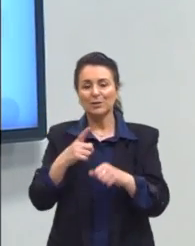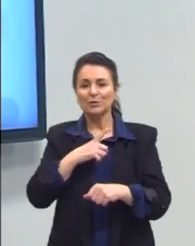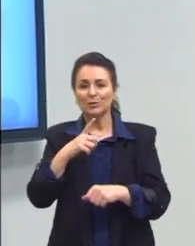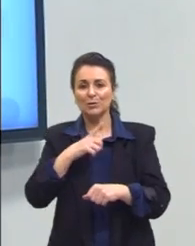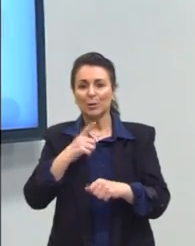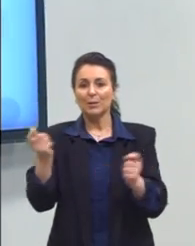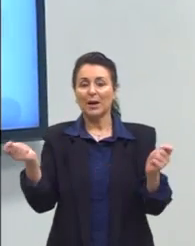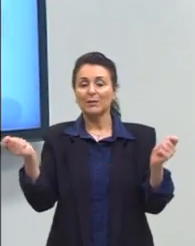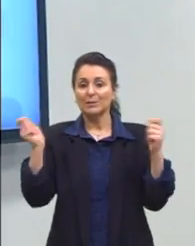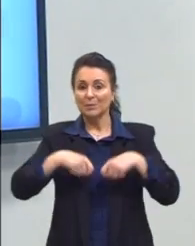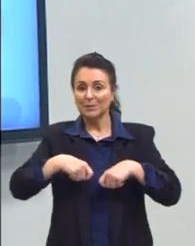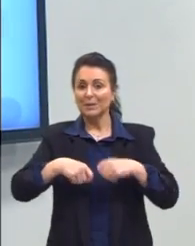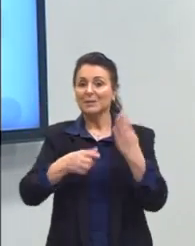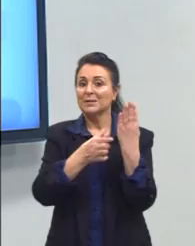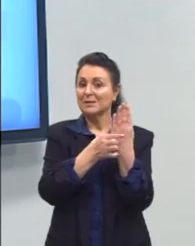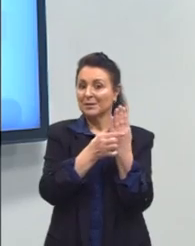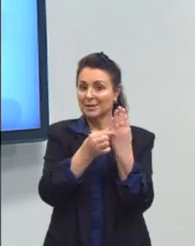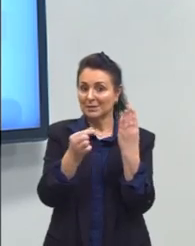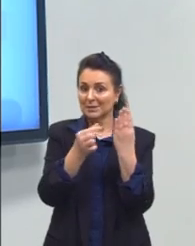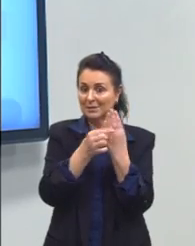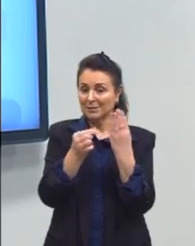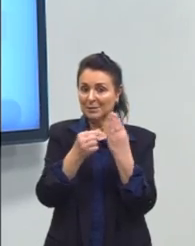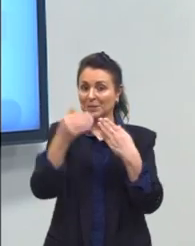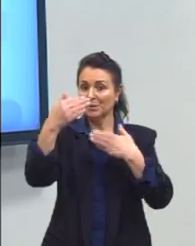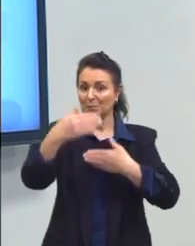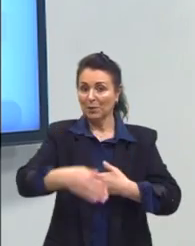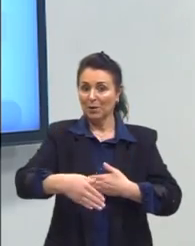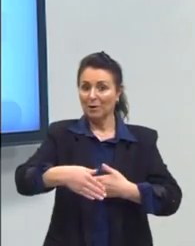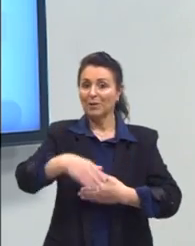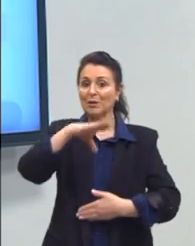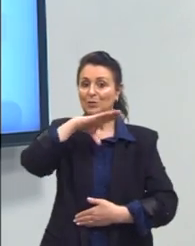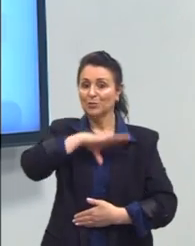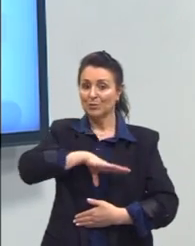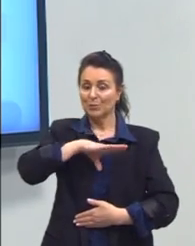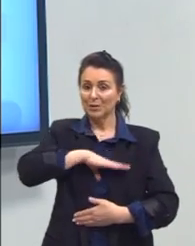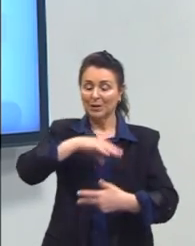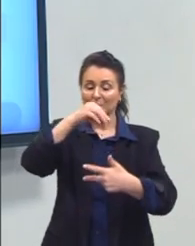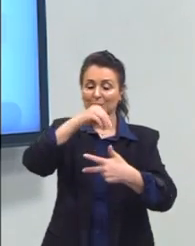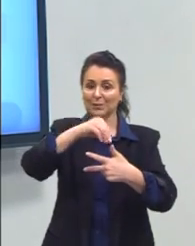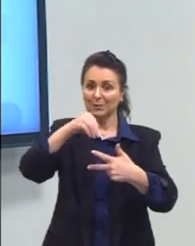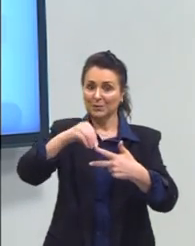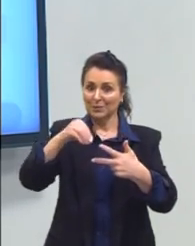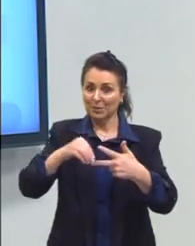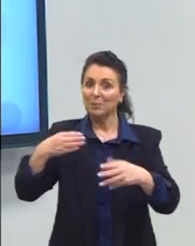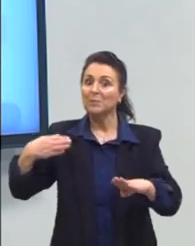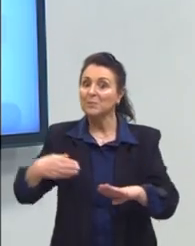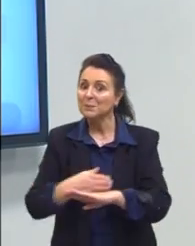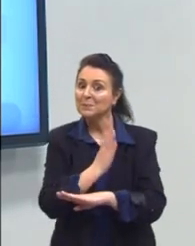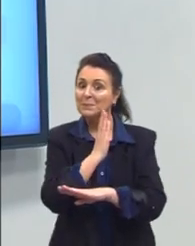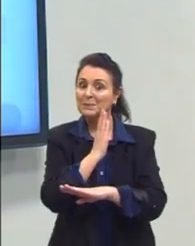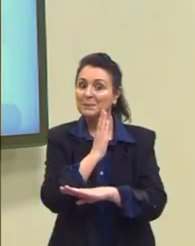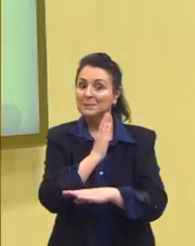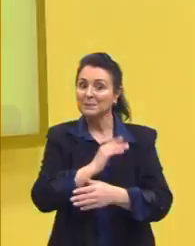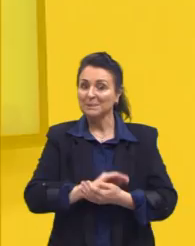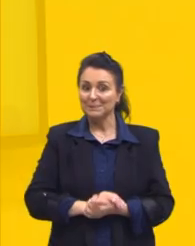competências e as nossas habilidades para a prova de língua portuguesa no Enem. Partiu passar? Faça.